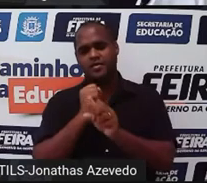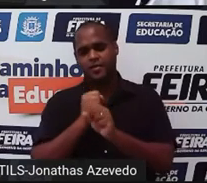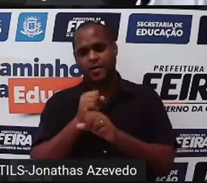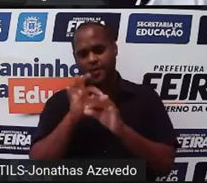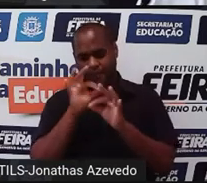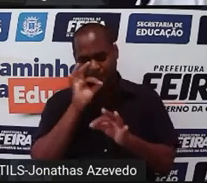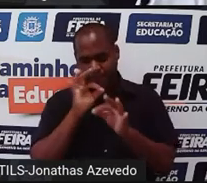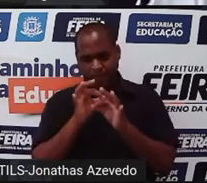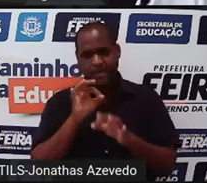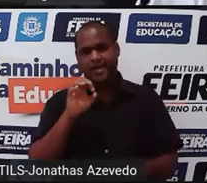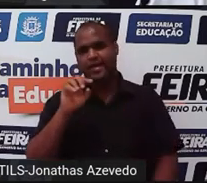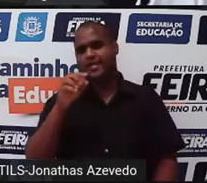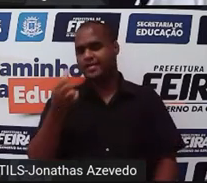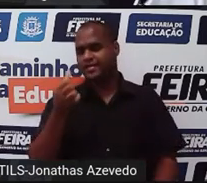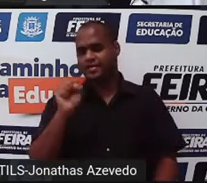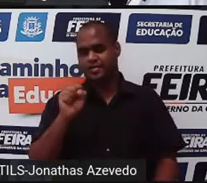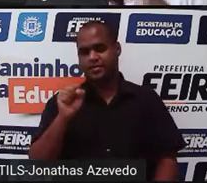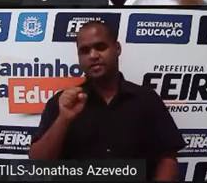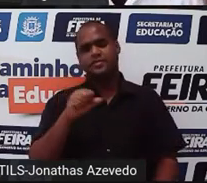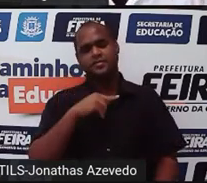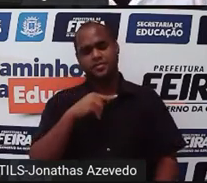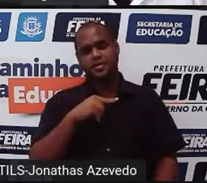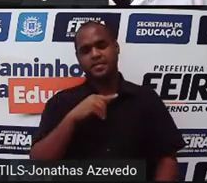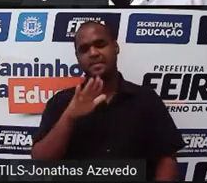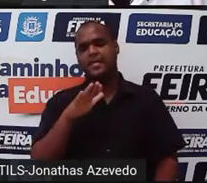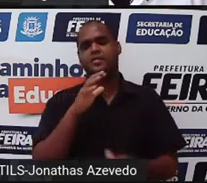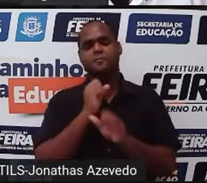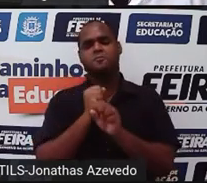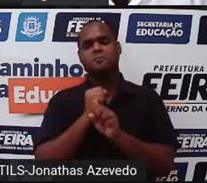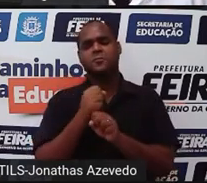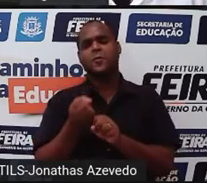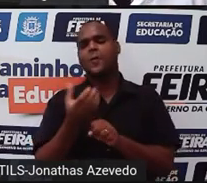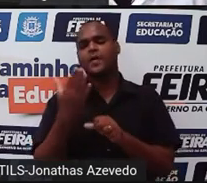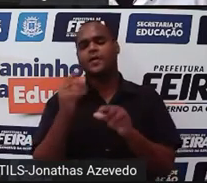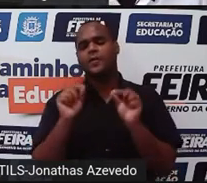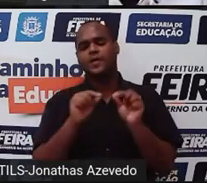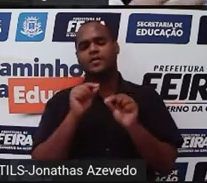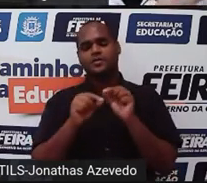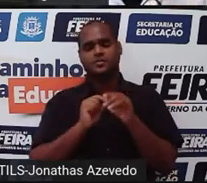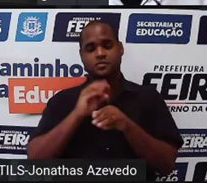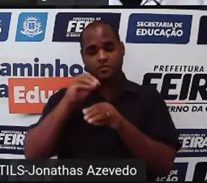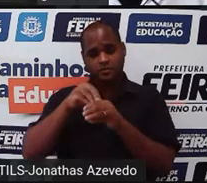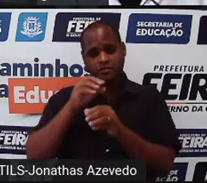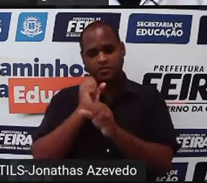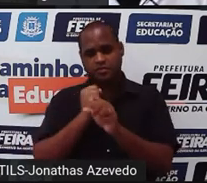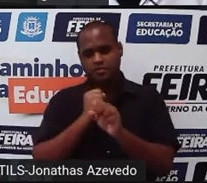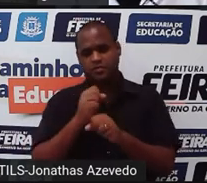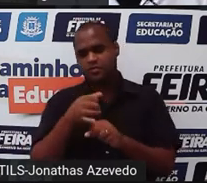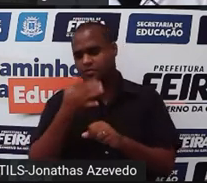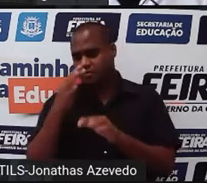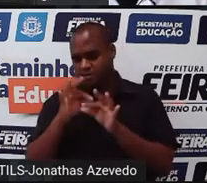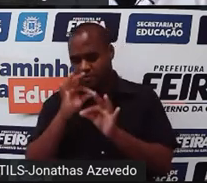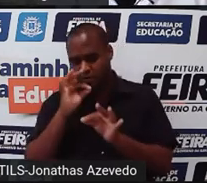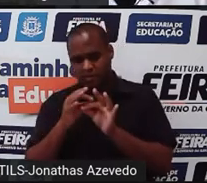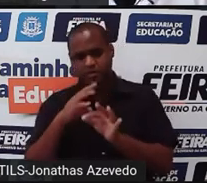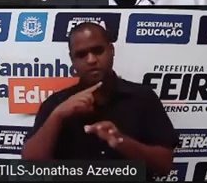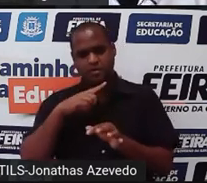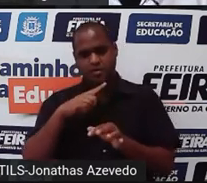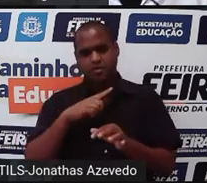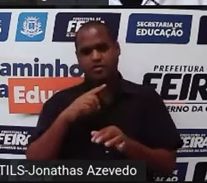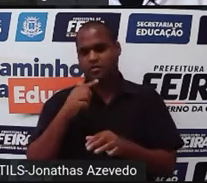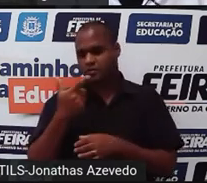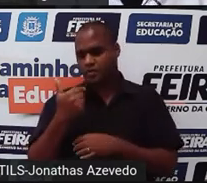de canudos é 68. Mas esse total sai da onde? Sai da quantidade de canudos que eu usei para cubos que é